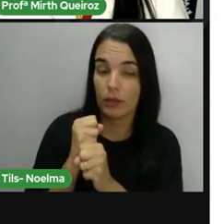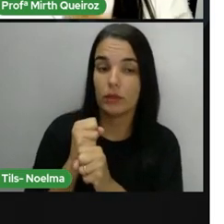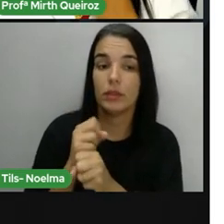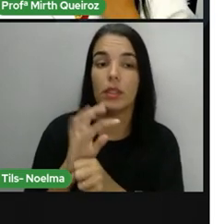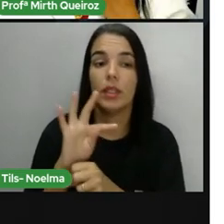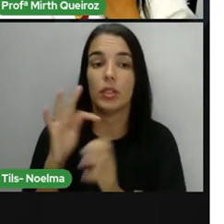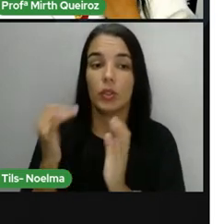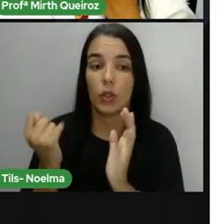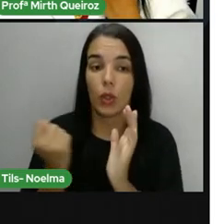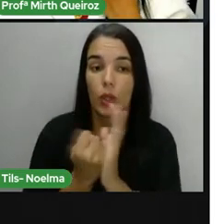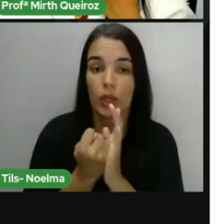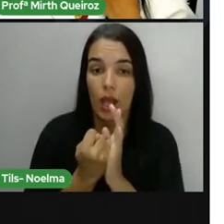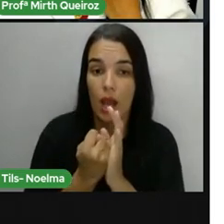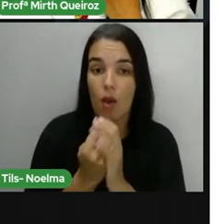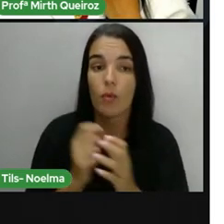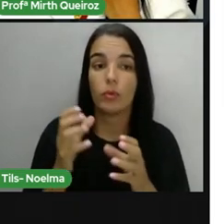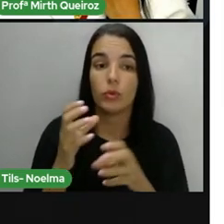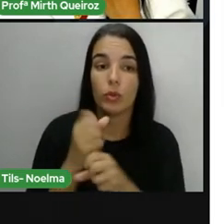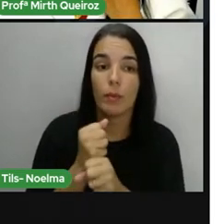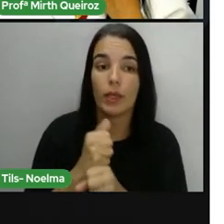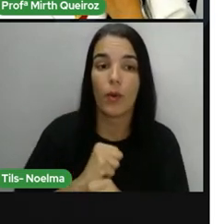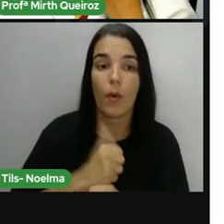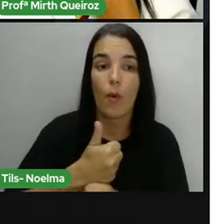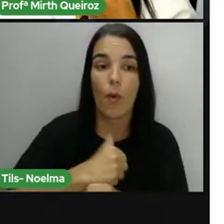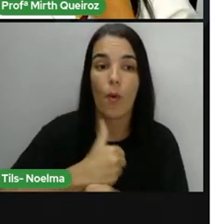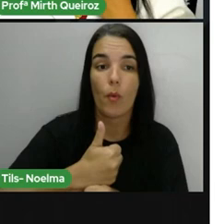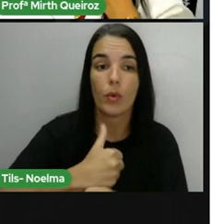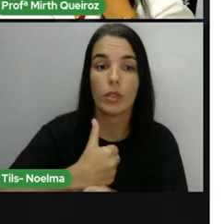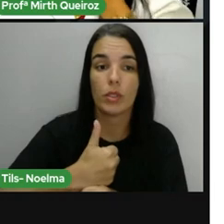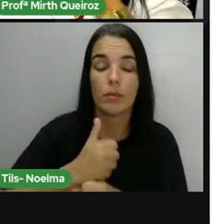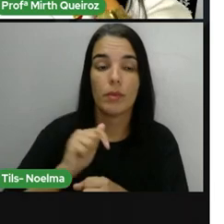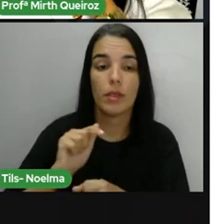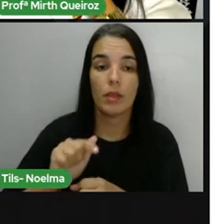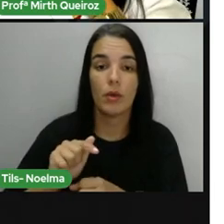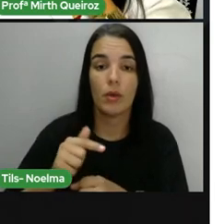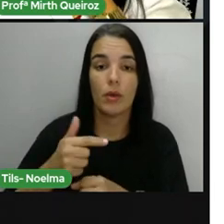desce o 1, que não tem nada para ser somado com ele. Ficando aí,